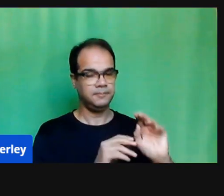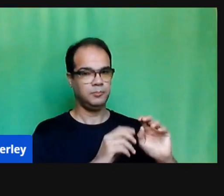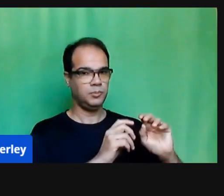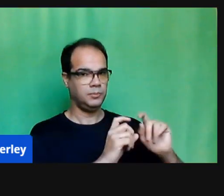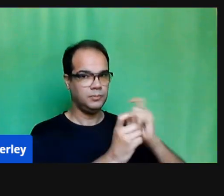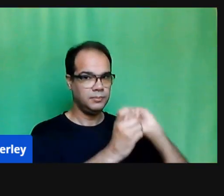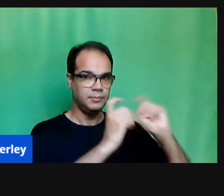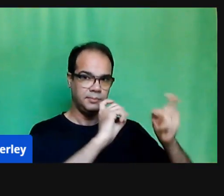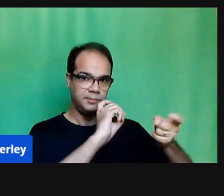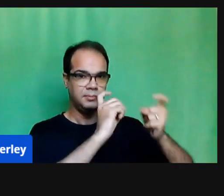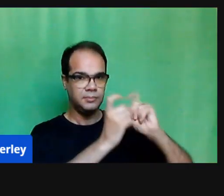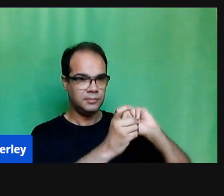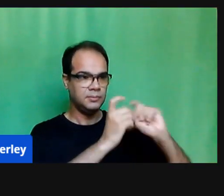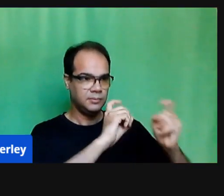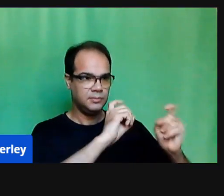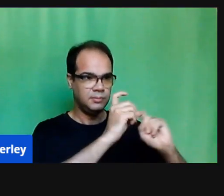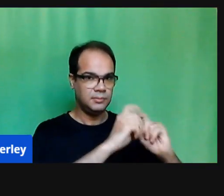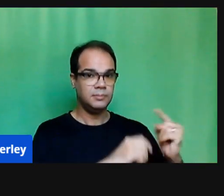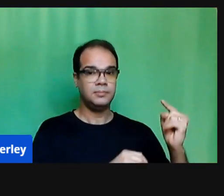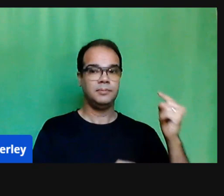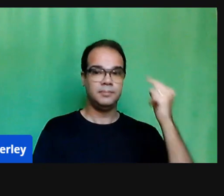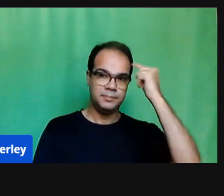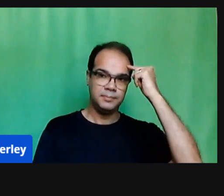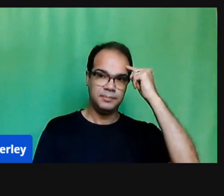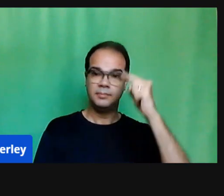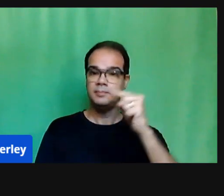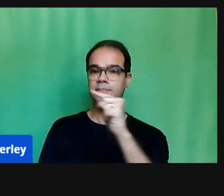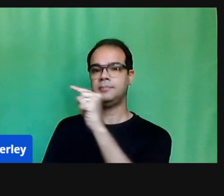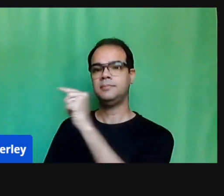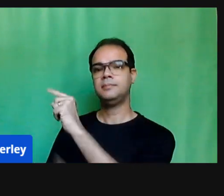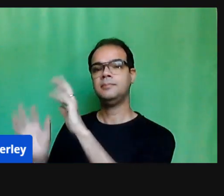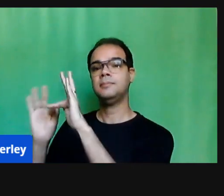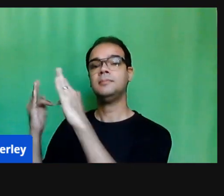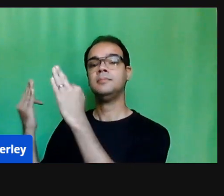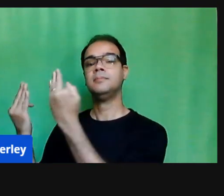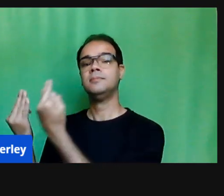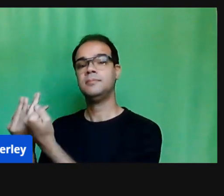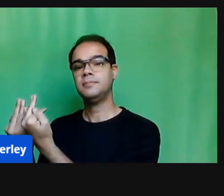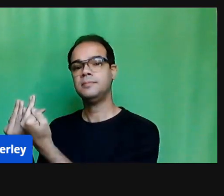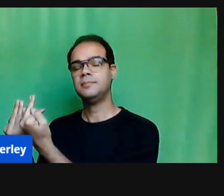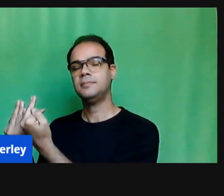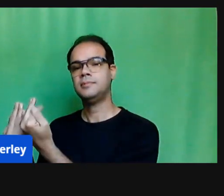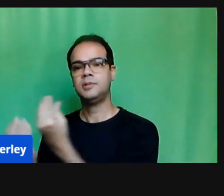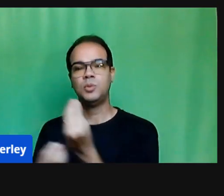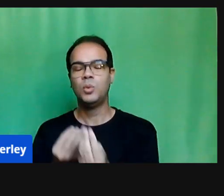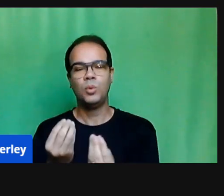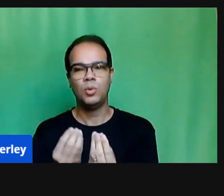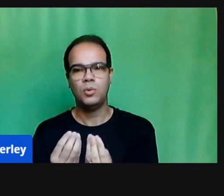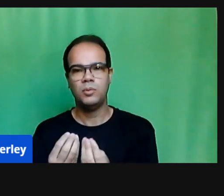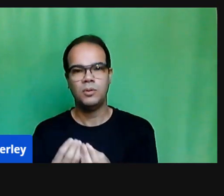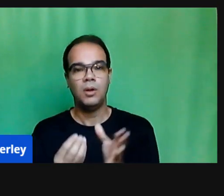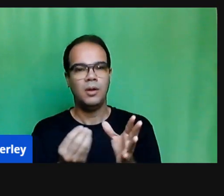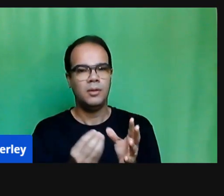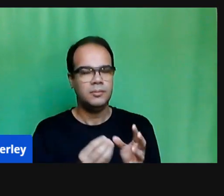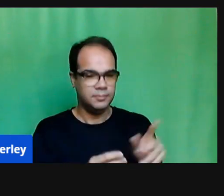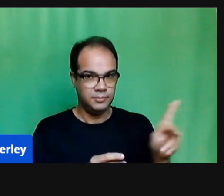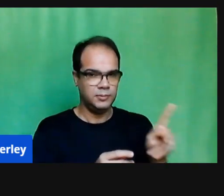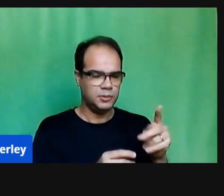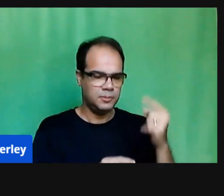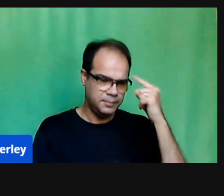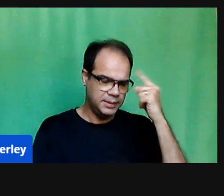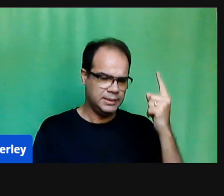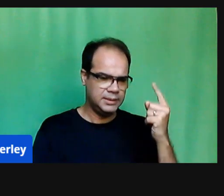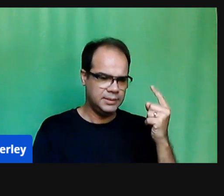o nosso registro, a nossa planilha, o professor pontua o que ele consegue perceber daquela